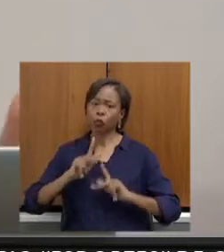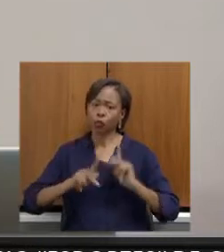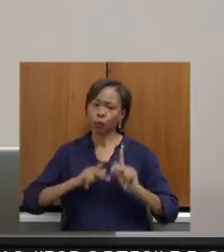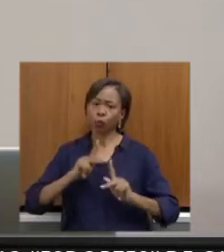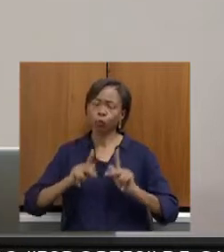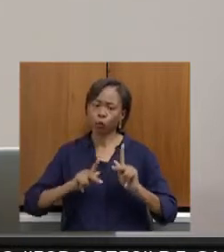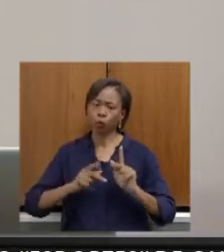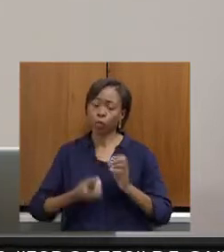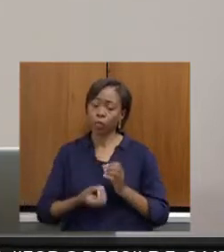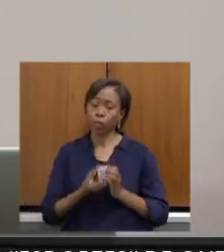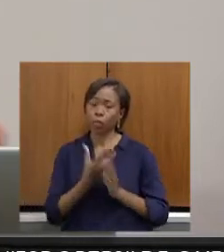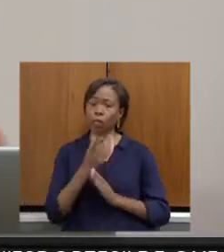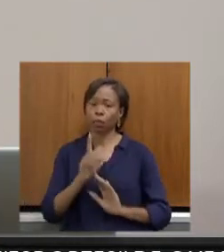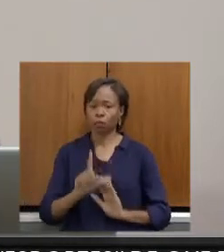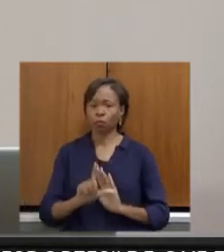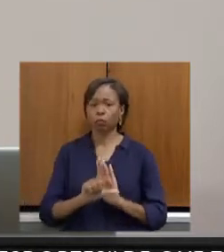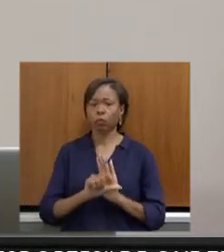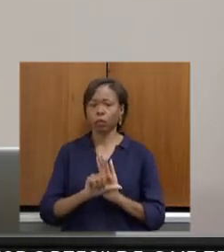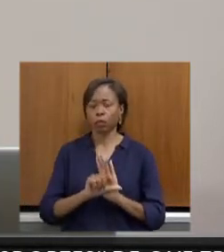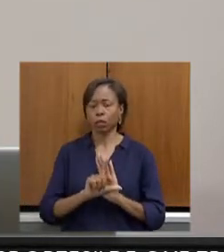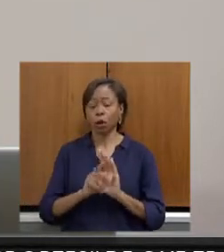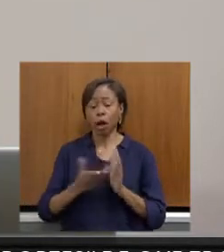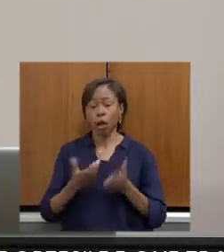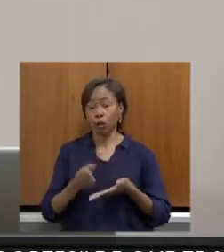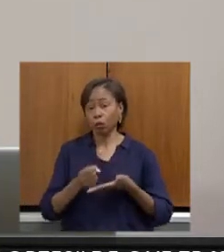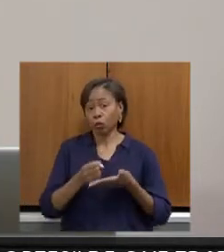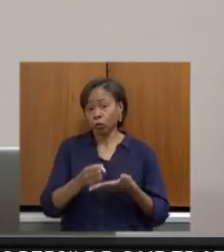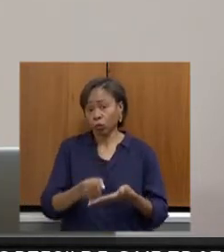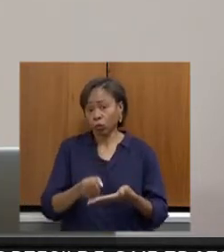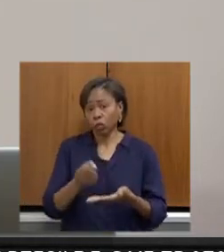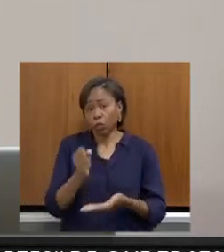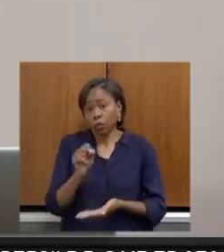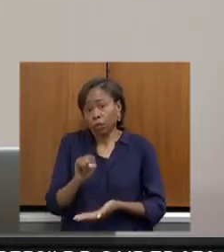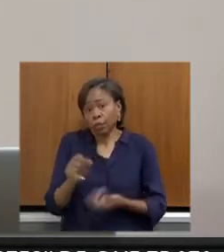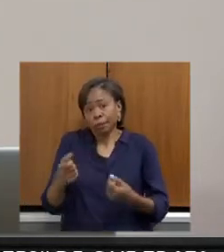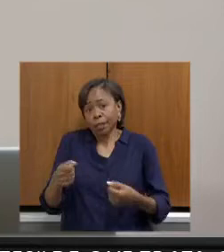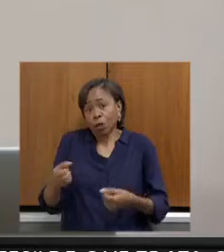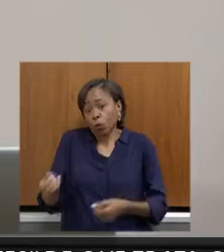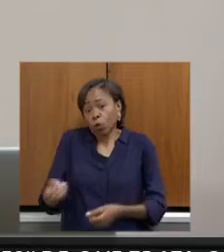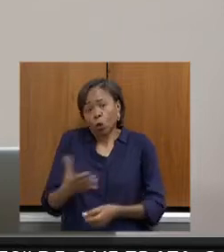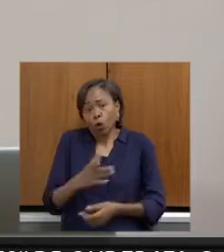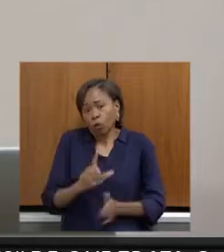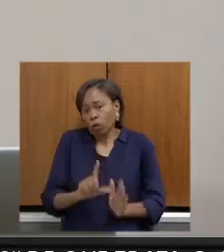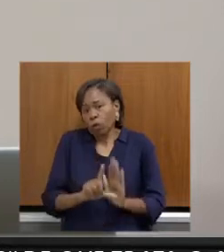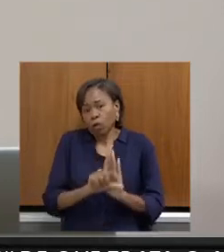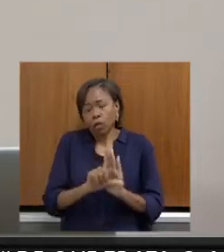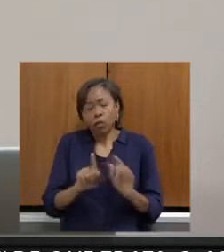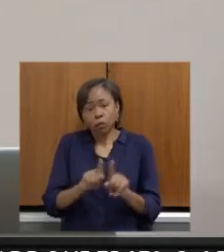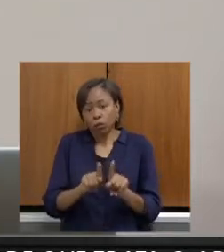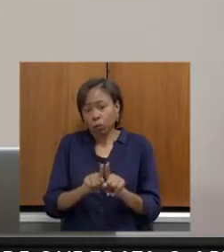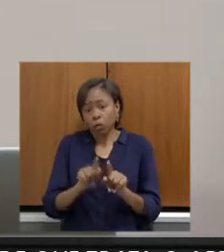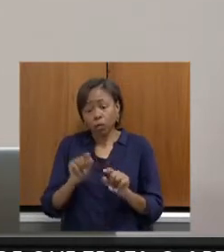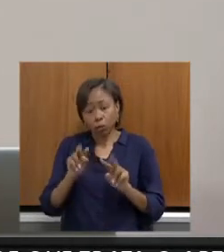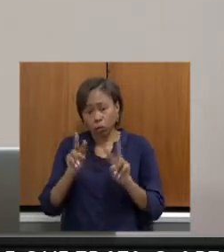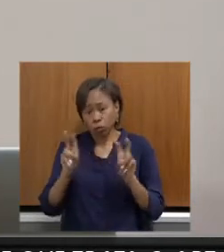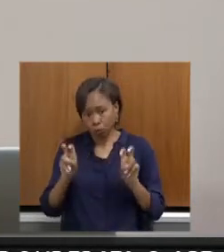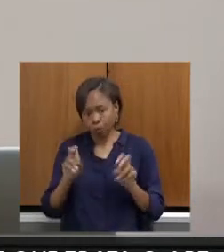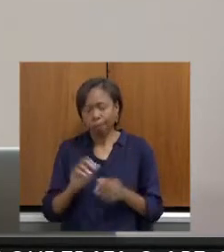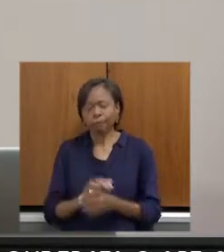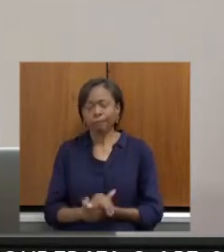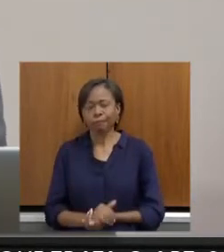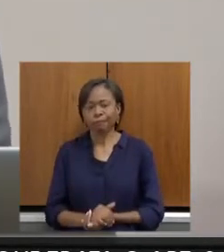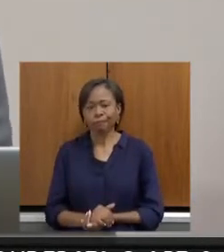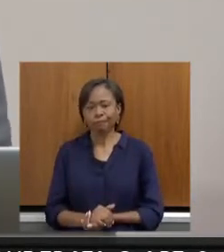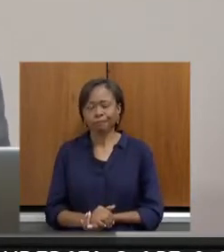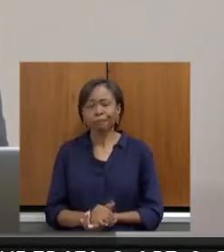legisla. e até trazer subsídios se for necessário uma nova legislação pertinente a isso. Obrigado.